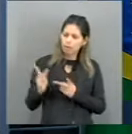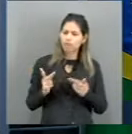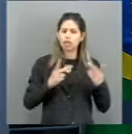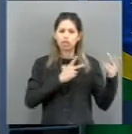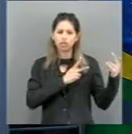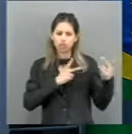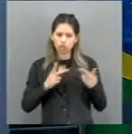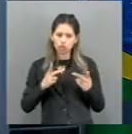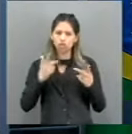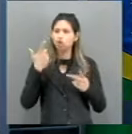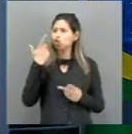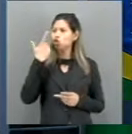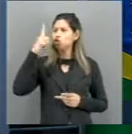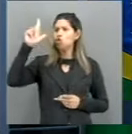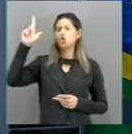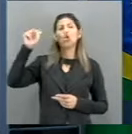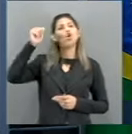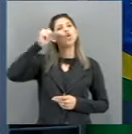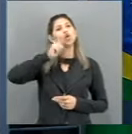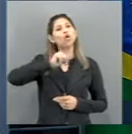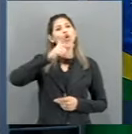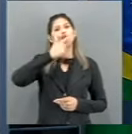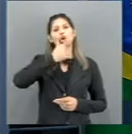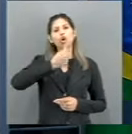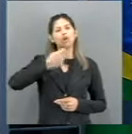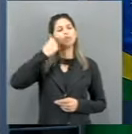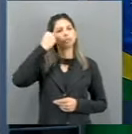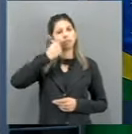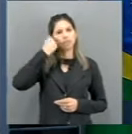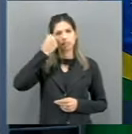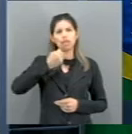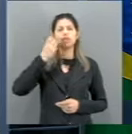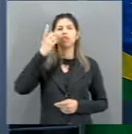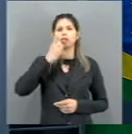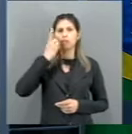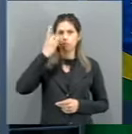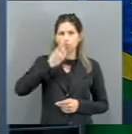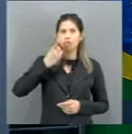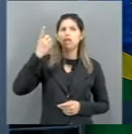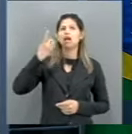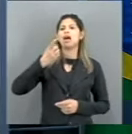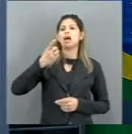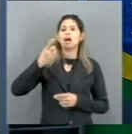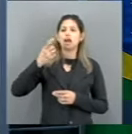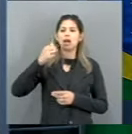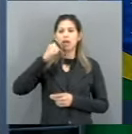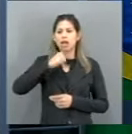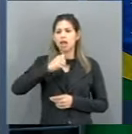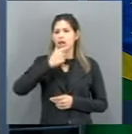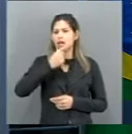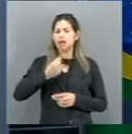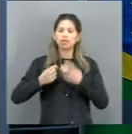Presidente, foi notícia nacional, bastante deputado acompanhado, que em fevereiro,